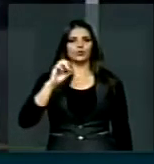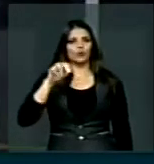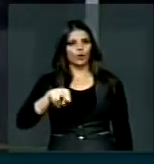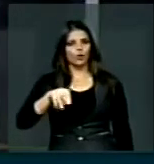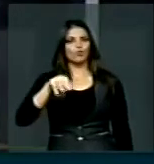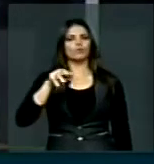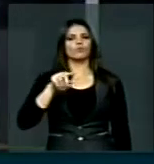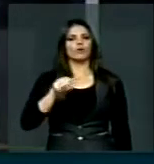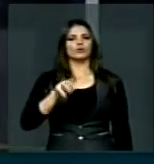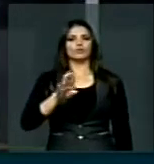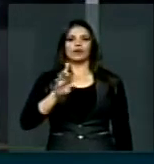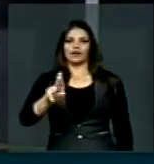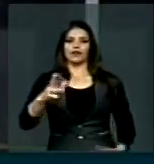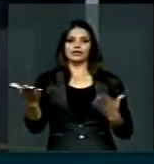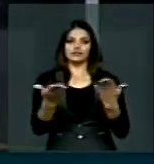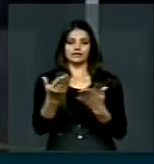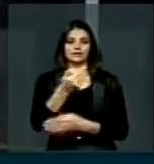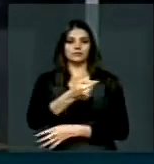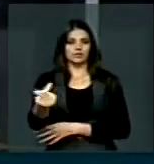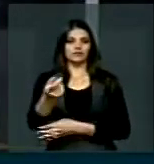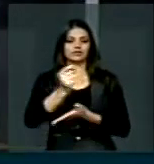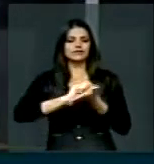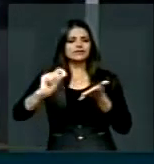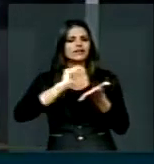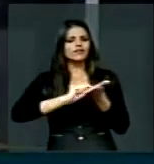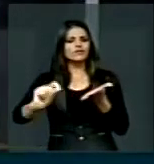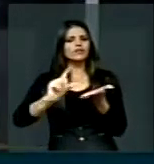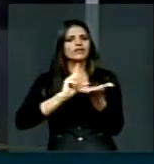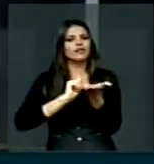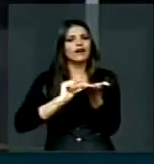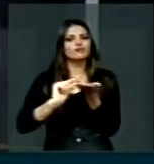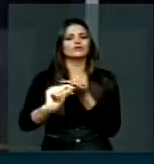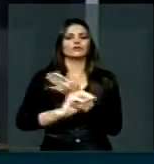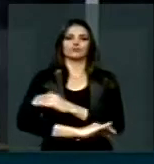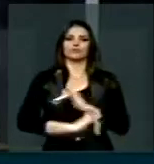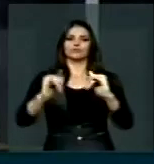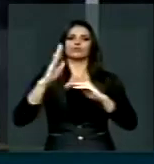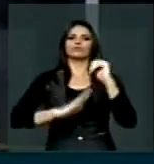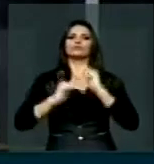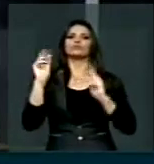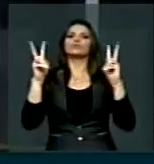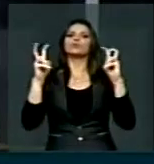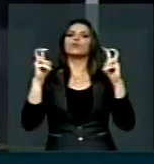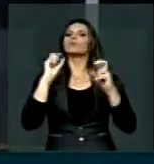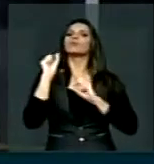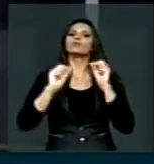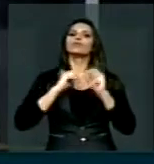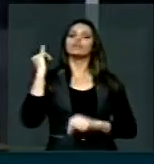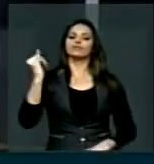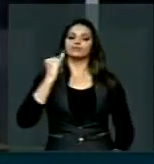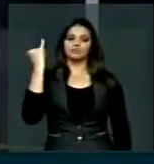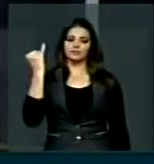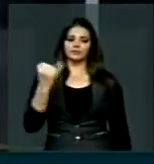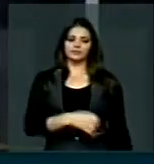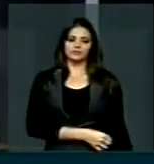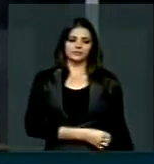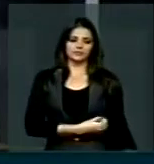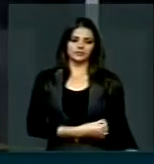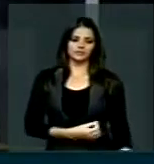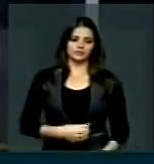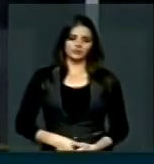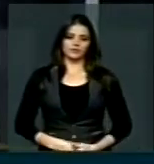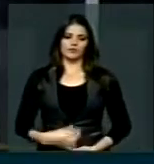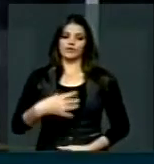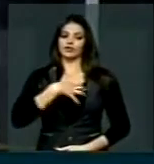escrevi essa semana exatamente sobre a importância do